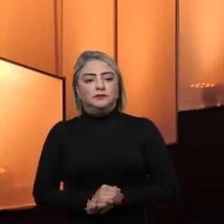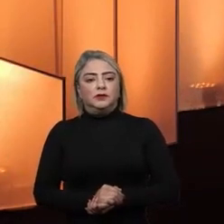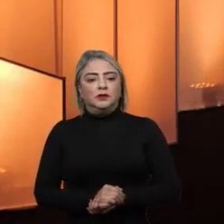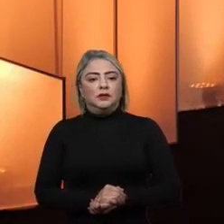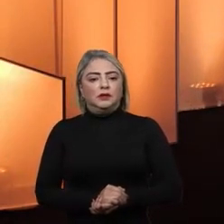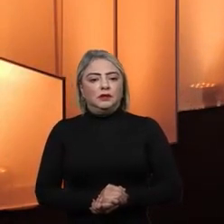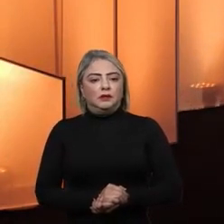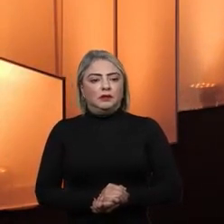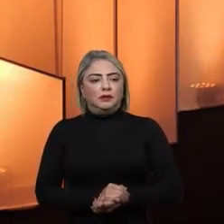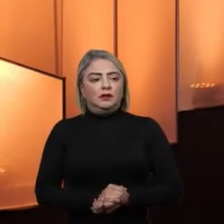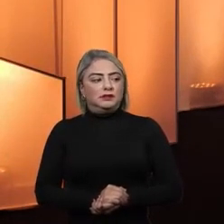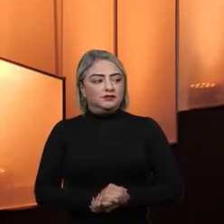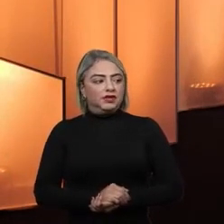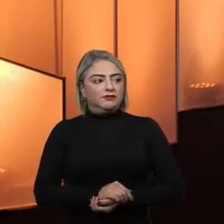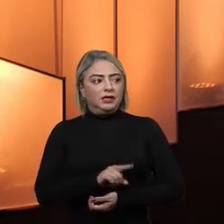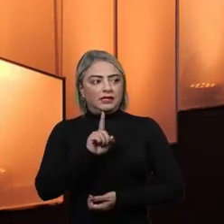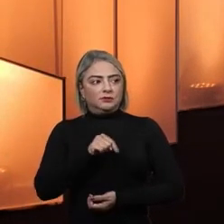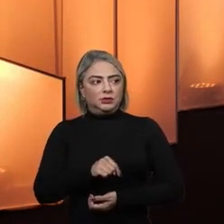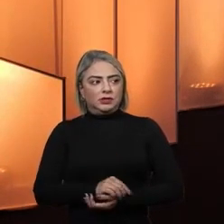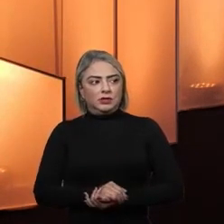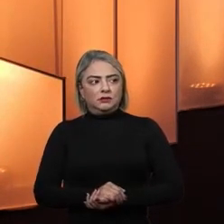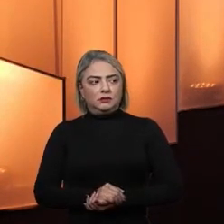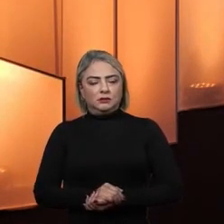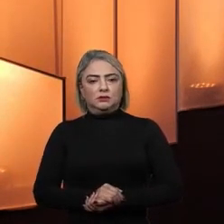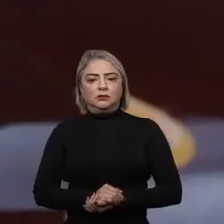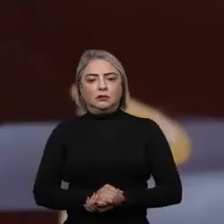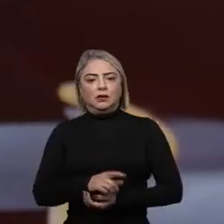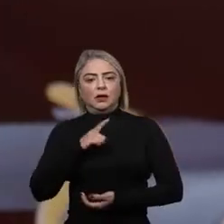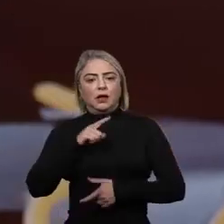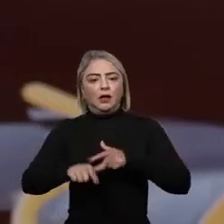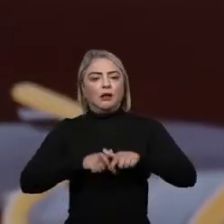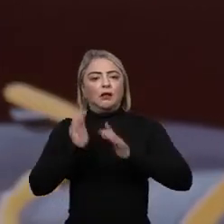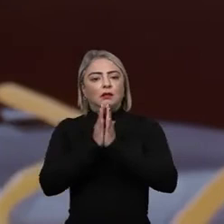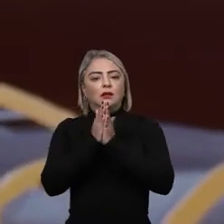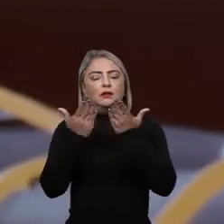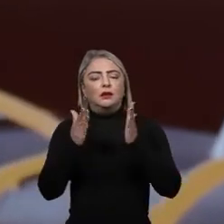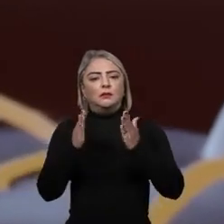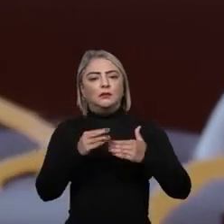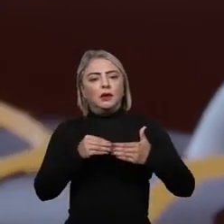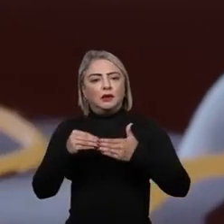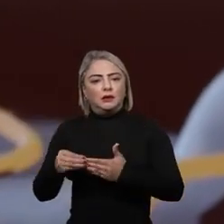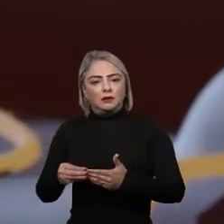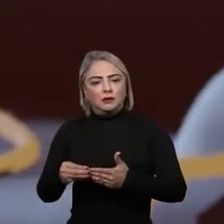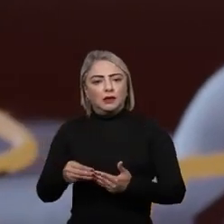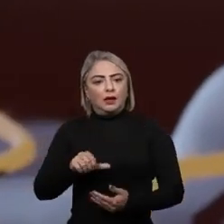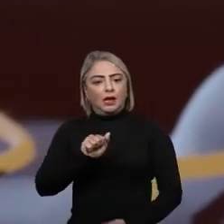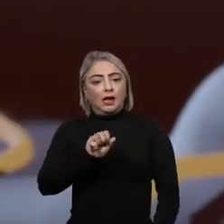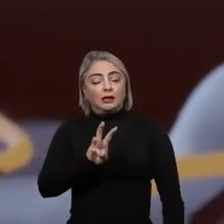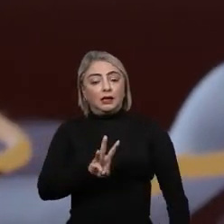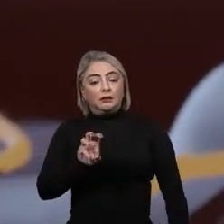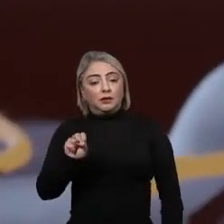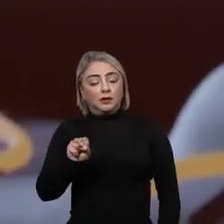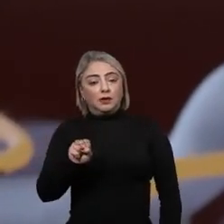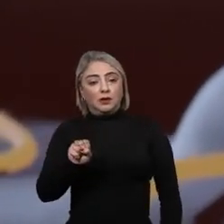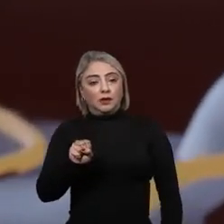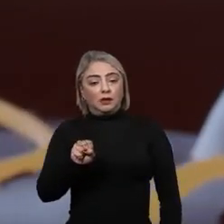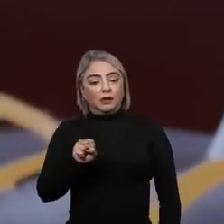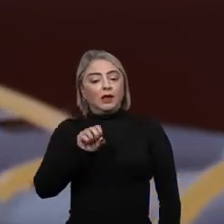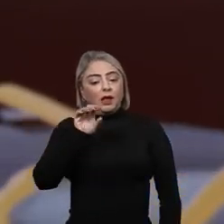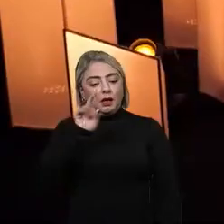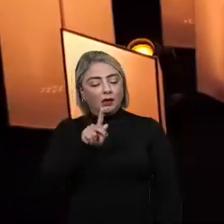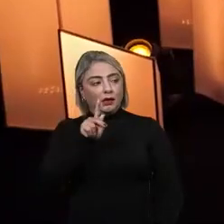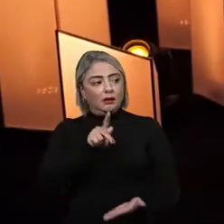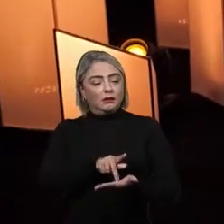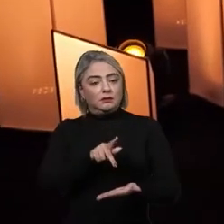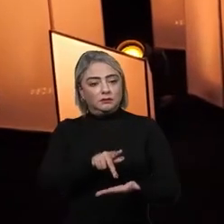Boa, Davi, muito grato. Parabéns pela apresentação, parabéns pelo trabalho que vocês vêm conduzindo. A Amazon Web Service é de fato uma